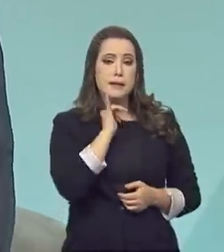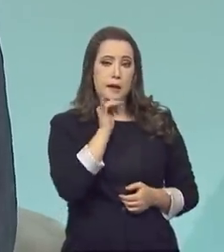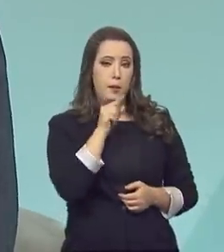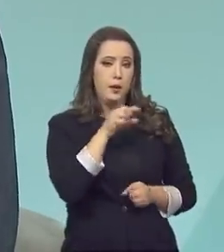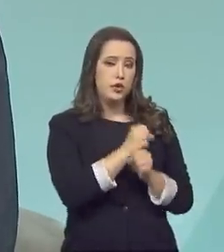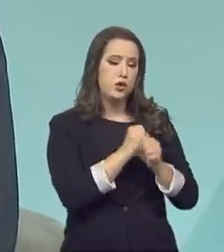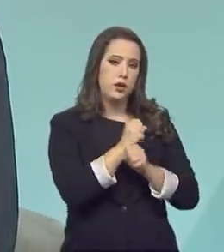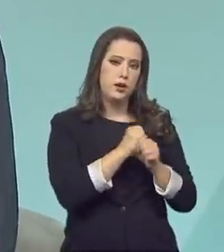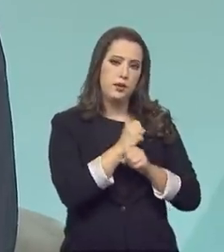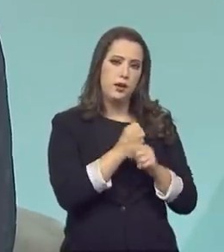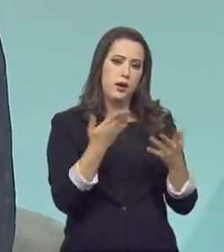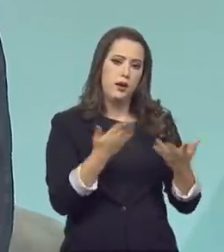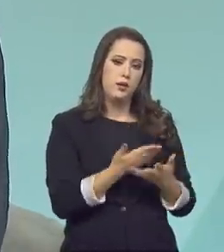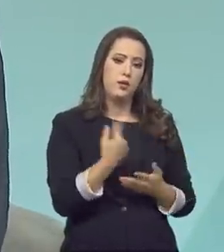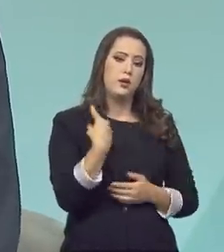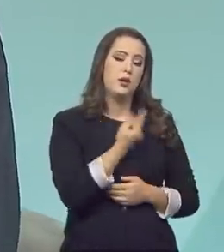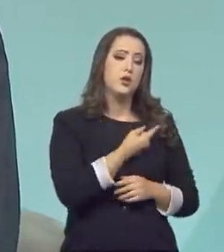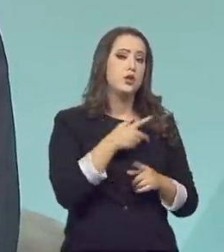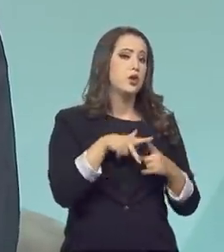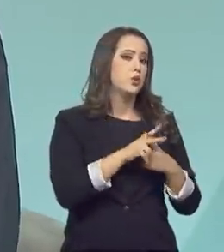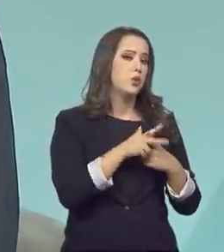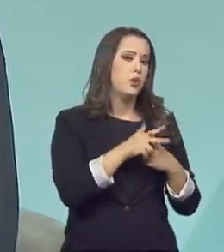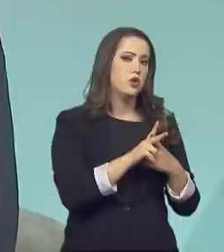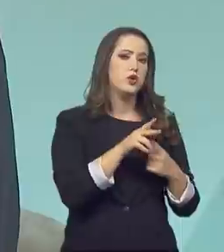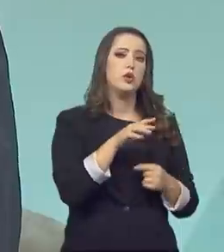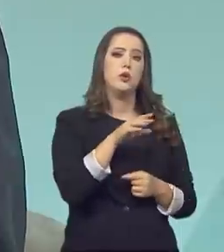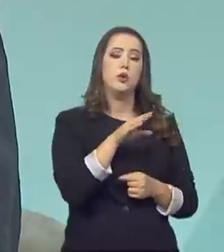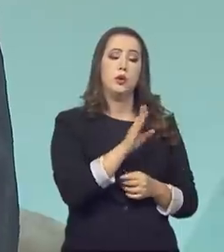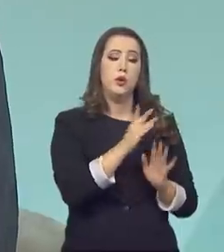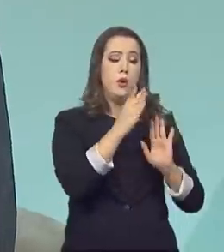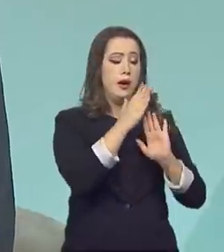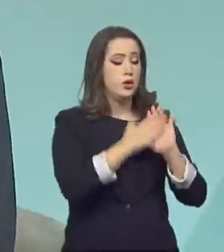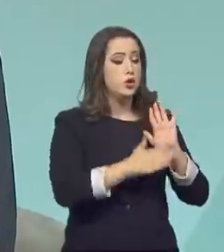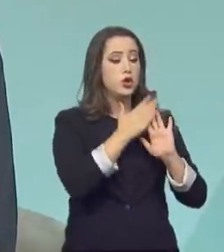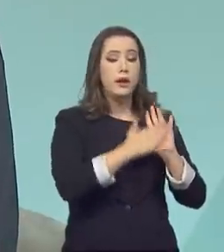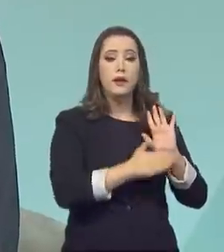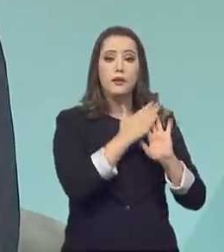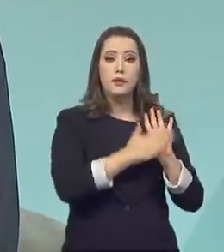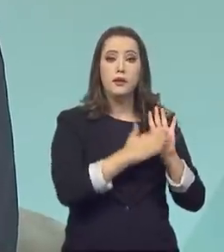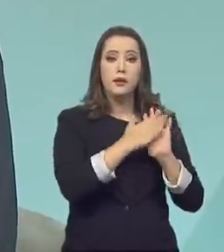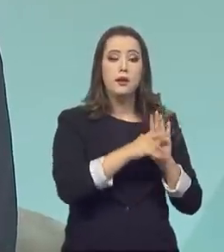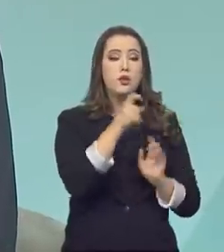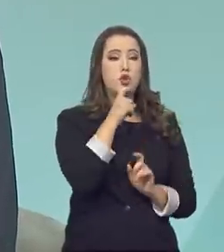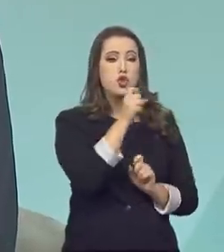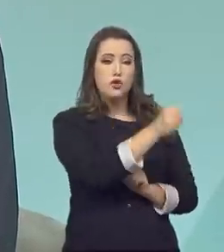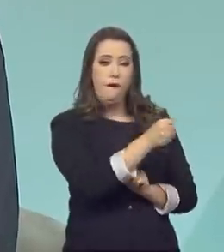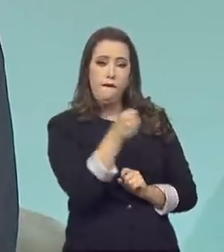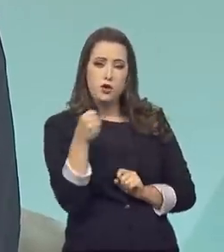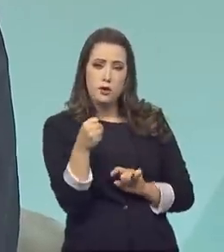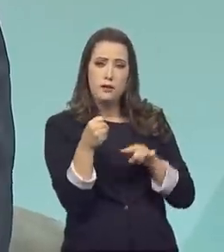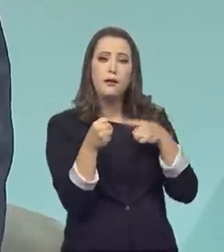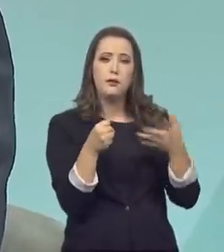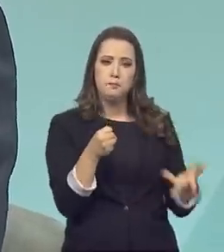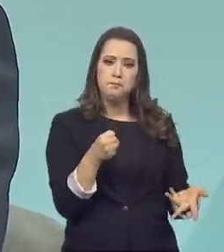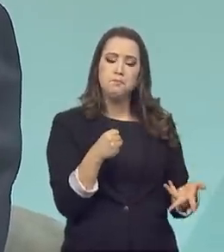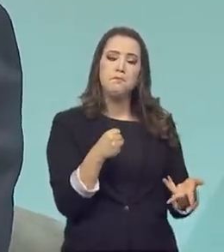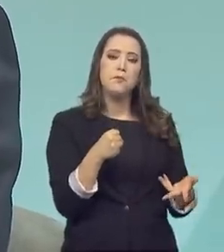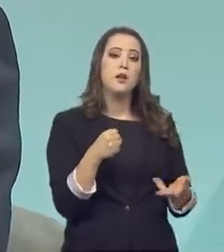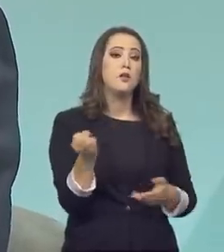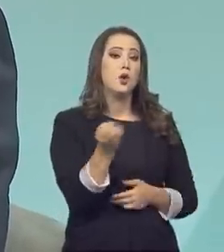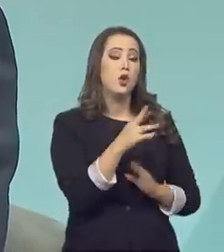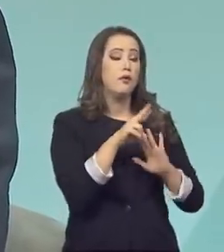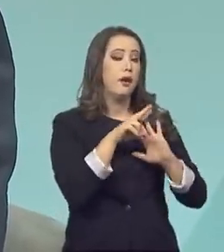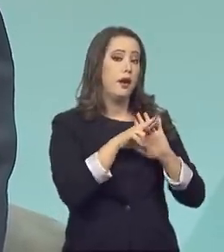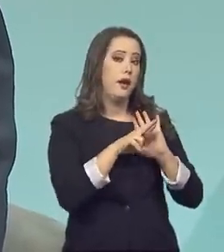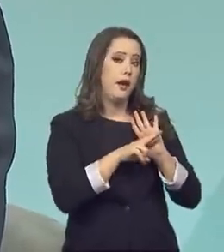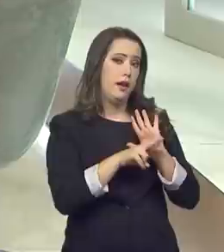10 anos, nós atualizamos o PBE dos refrigeradores, que já era uma demanda da indústria que já vinha de algum tempo. Com isso, nós botamos agora uma nova